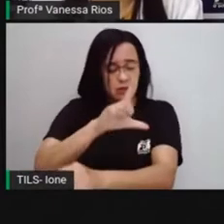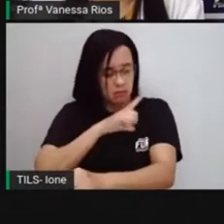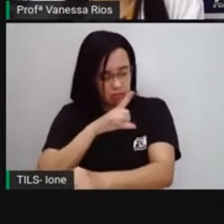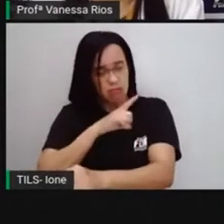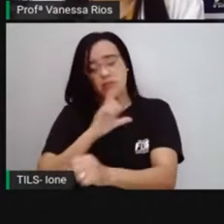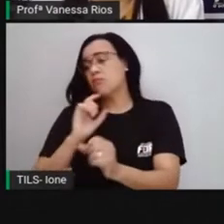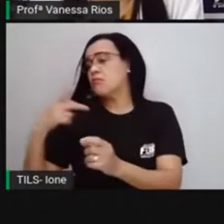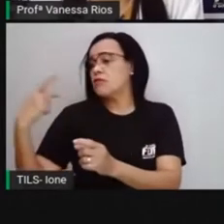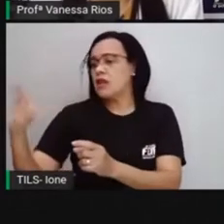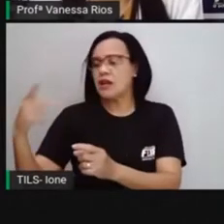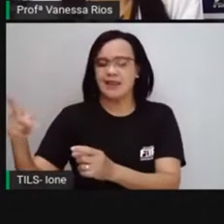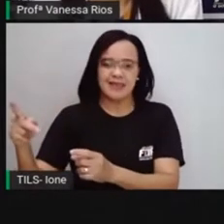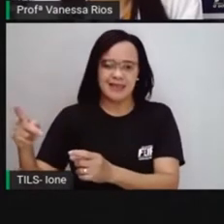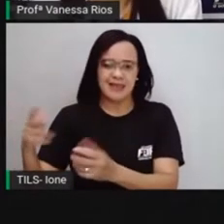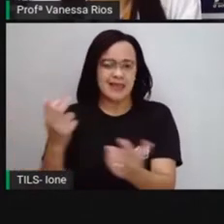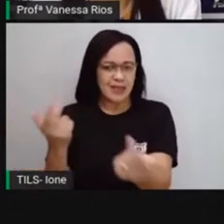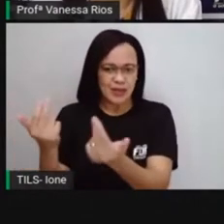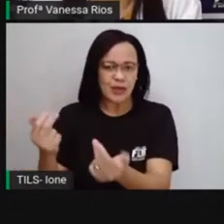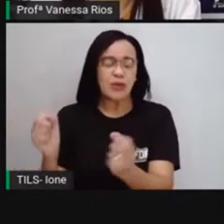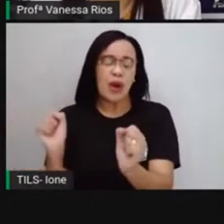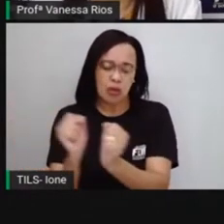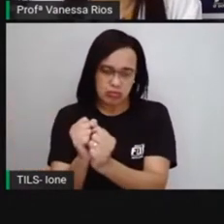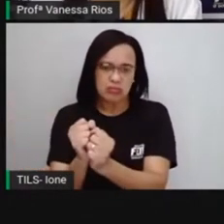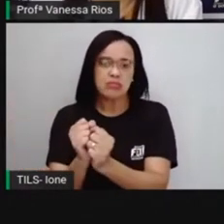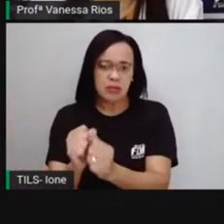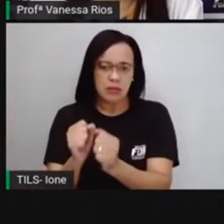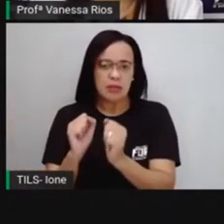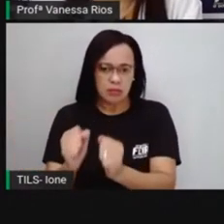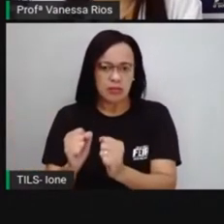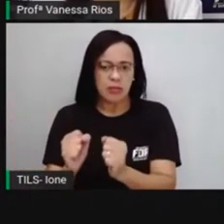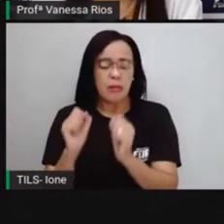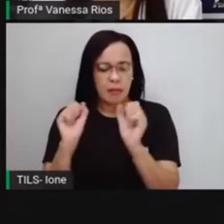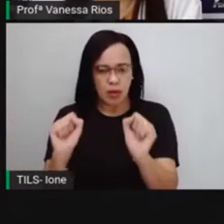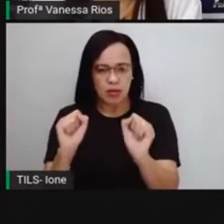que faziam parte da própria organização social.